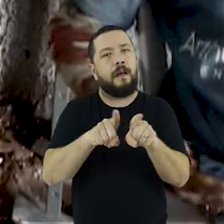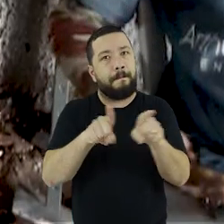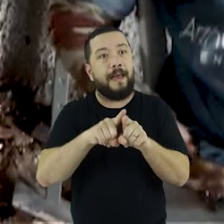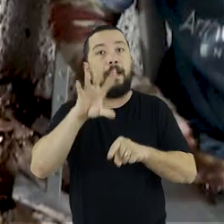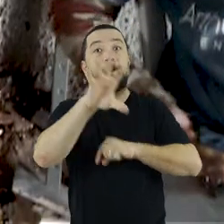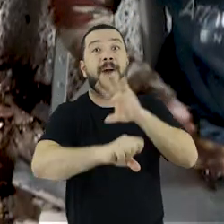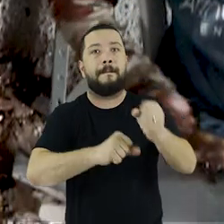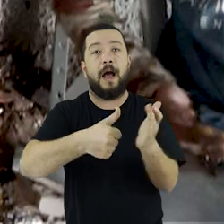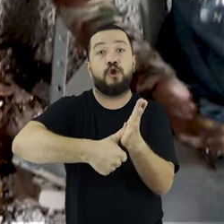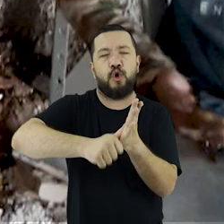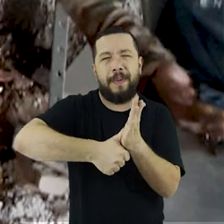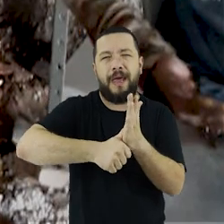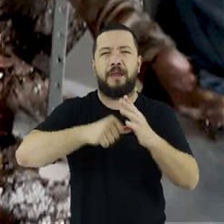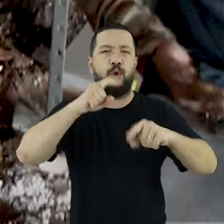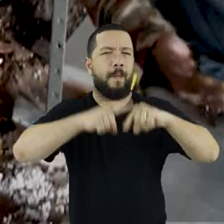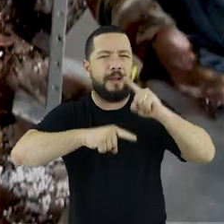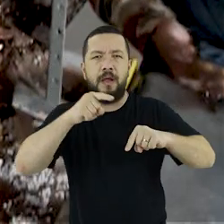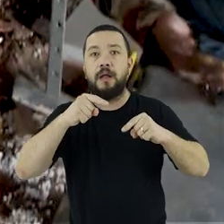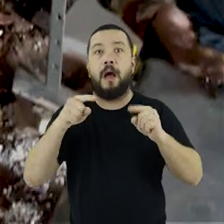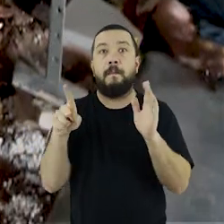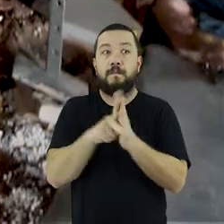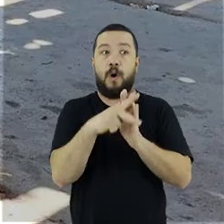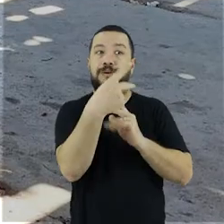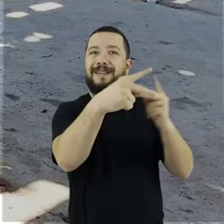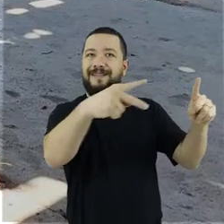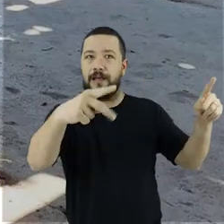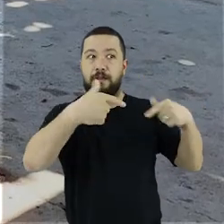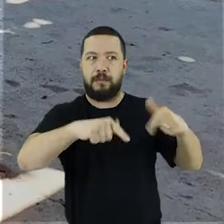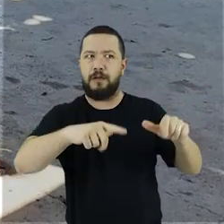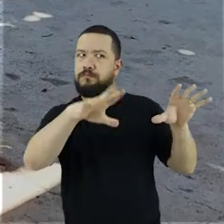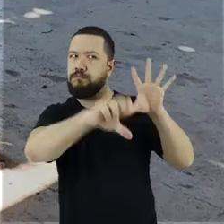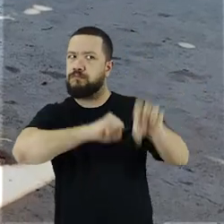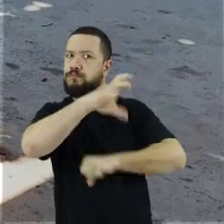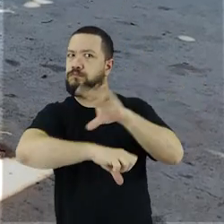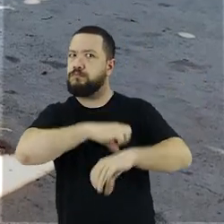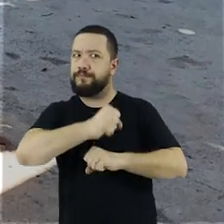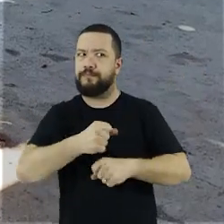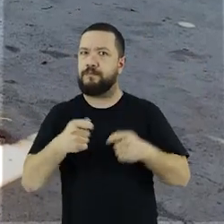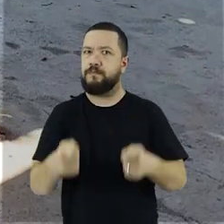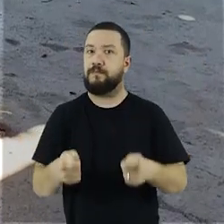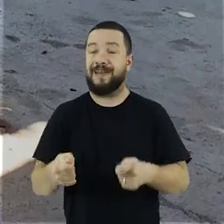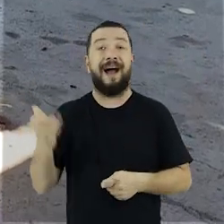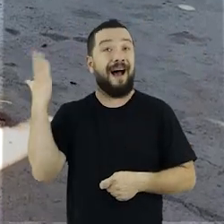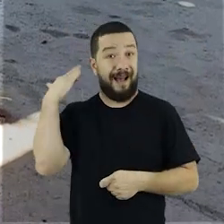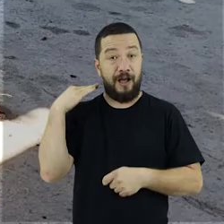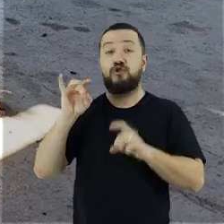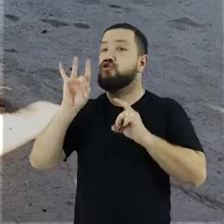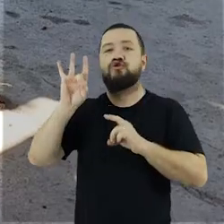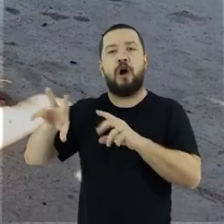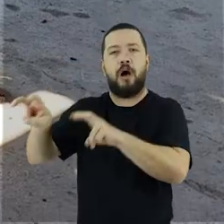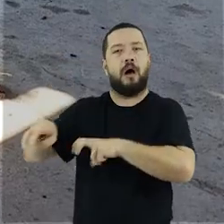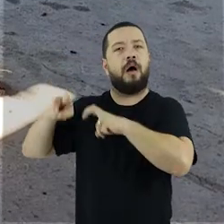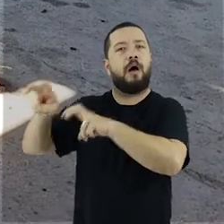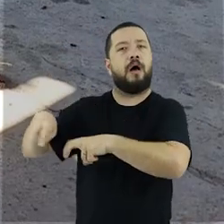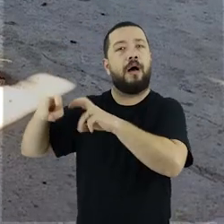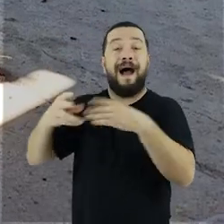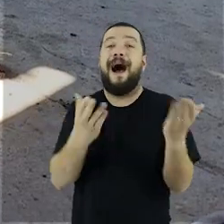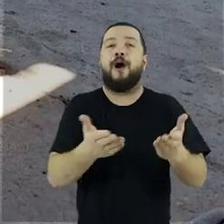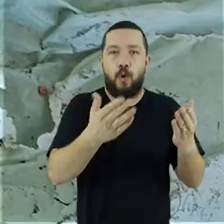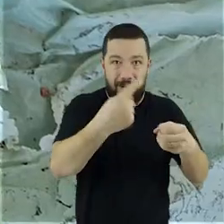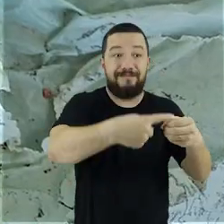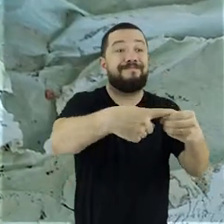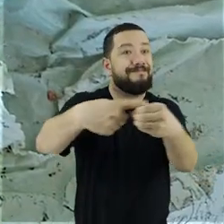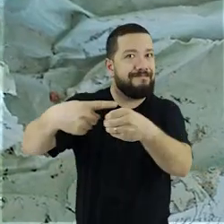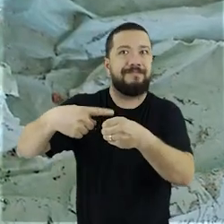posse dos documentos ou objetos pessoais do trabalhador. São práticas antes observadas no meio rural, mas que também se